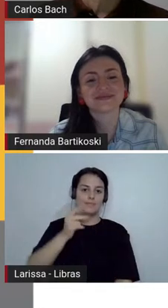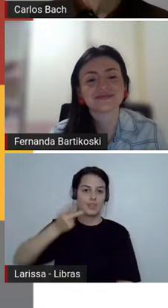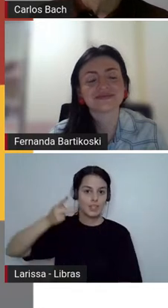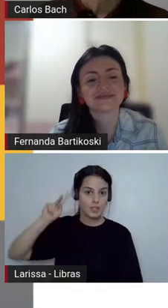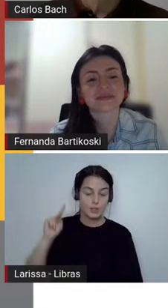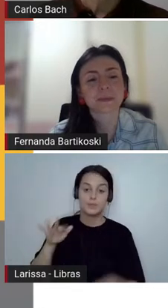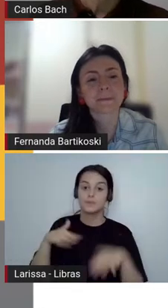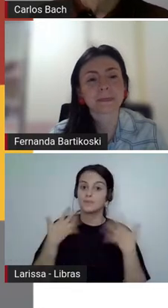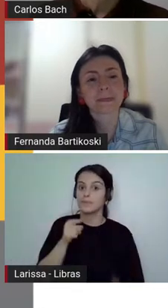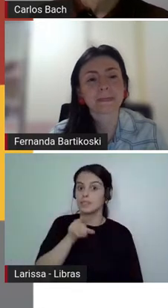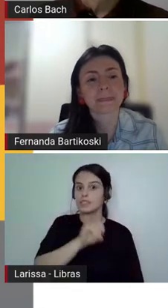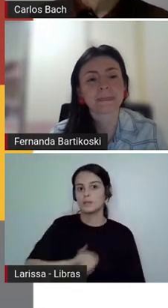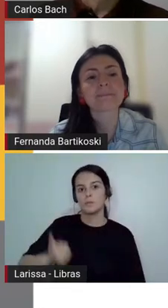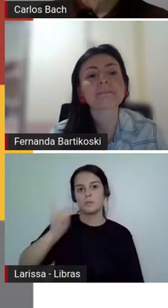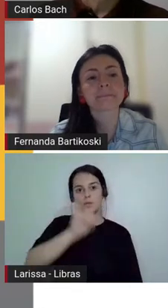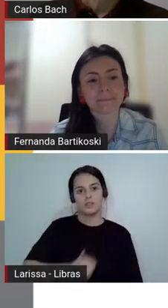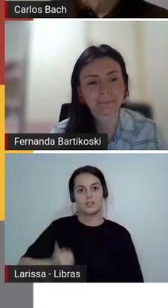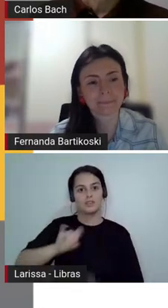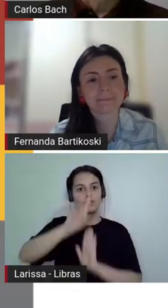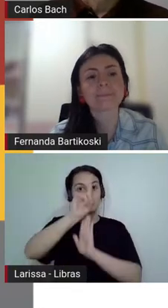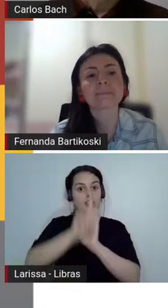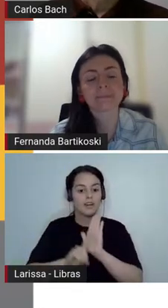pensar nesse direito à literatura.